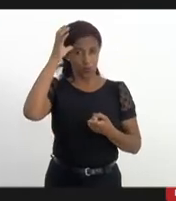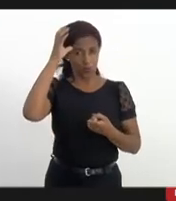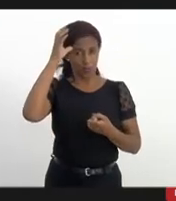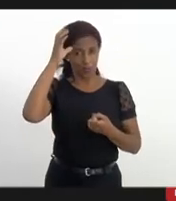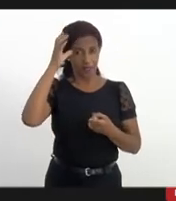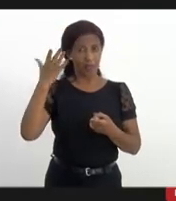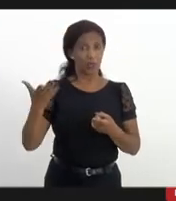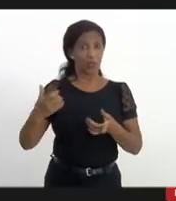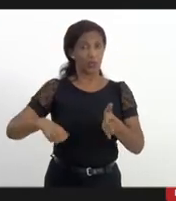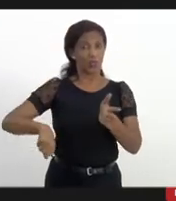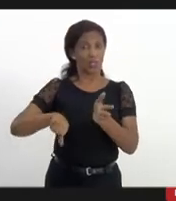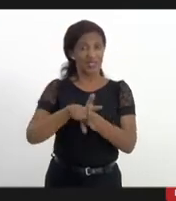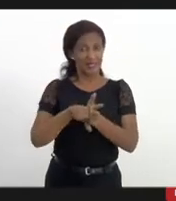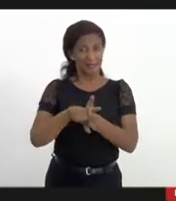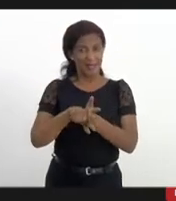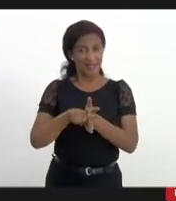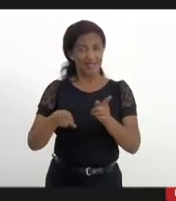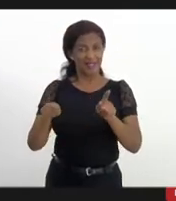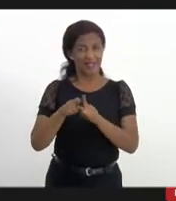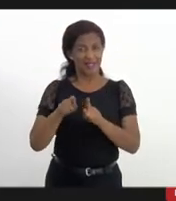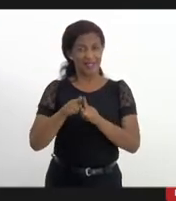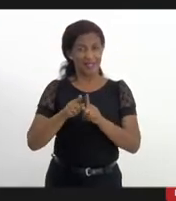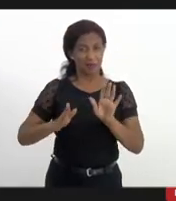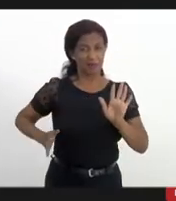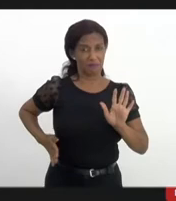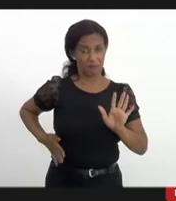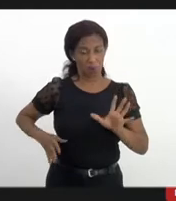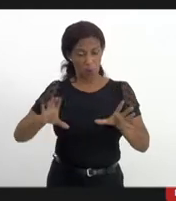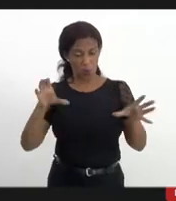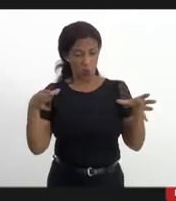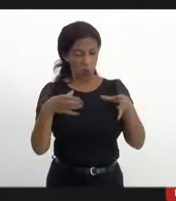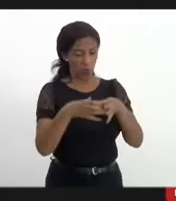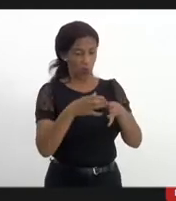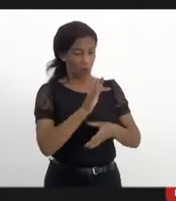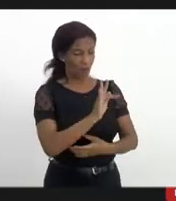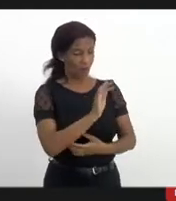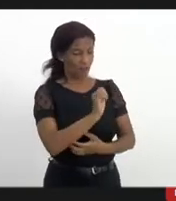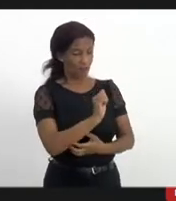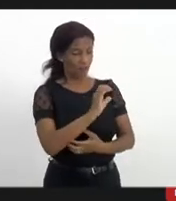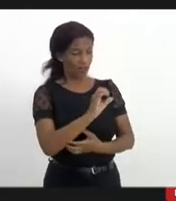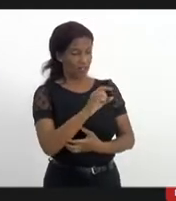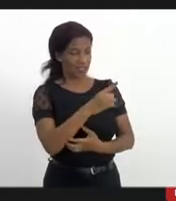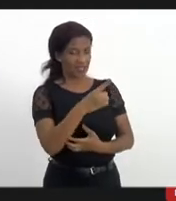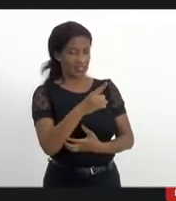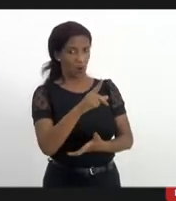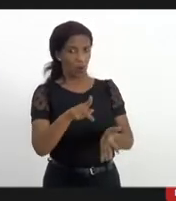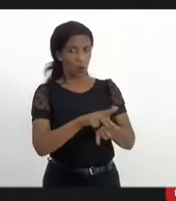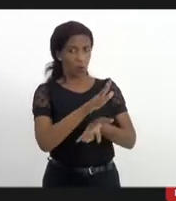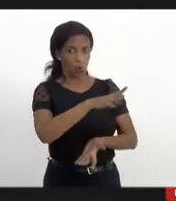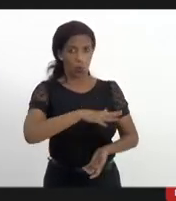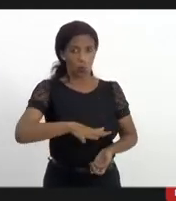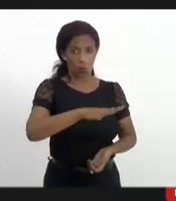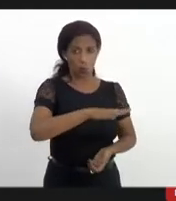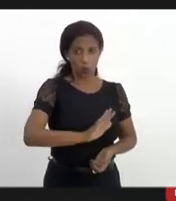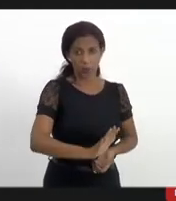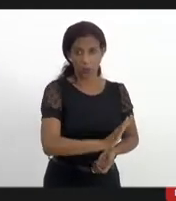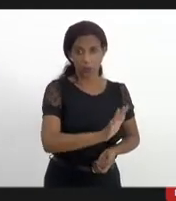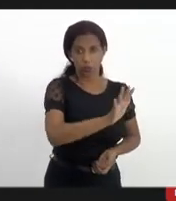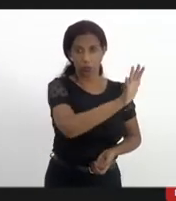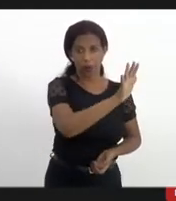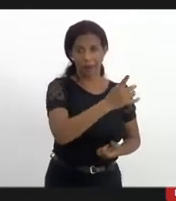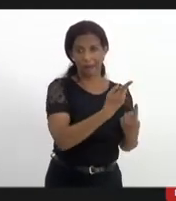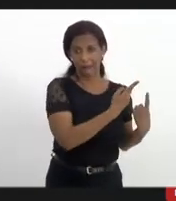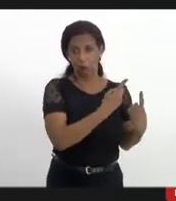tráfico de drogas, em especial uma determinada facção que atua em algumas comunidades do Rio de Janeiro, no sentido de querer